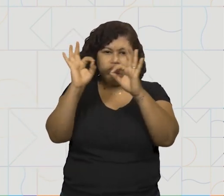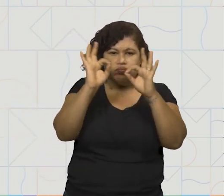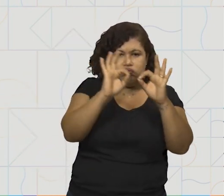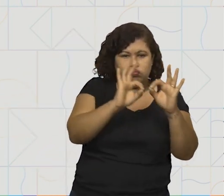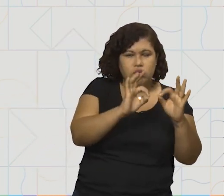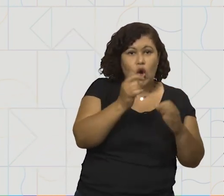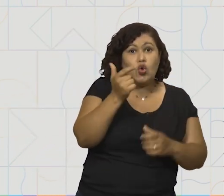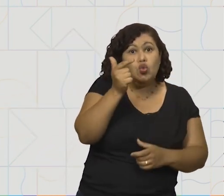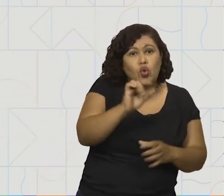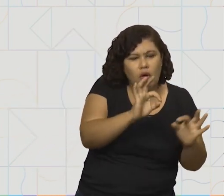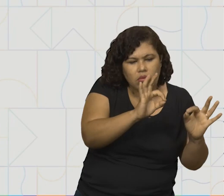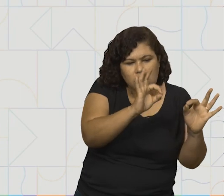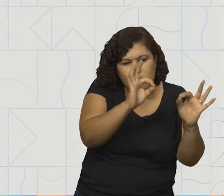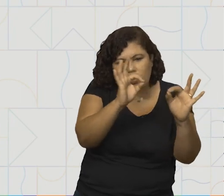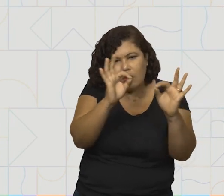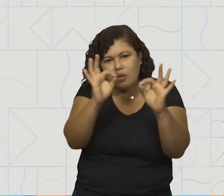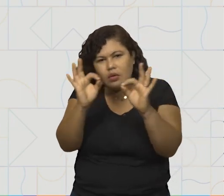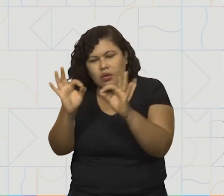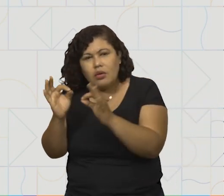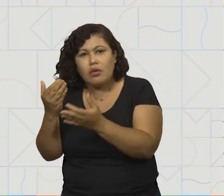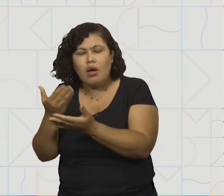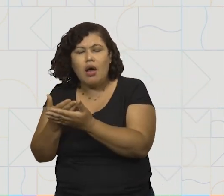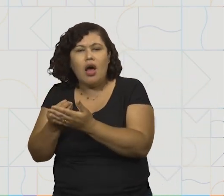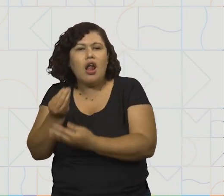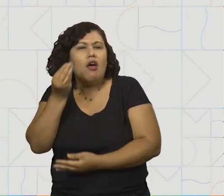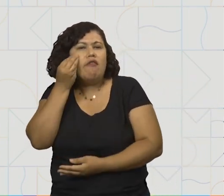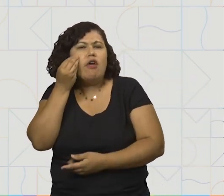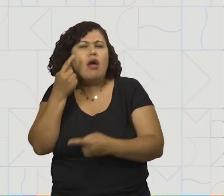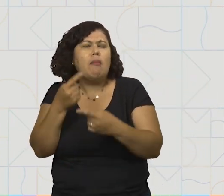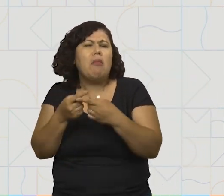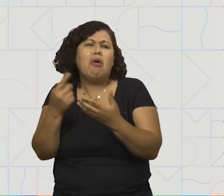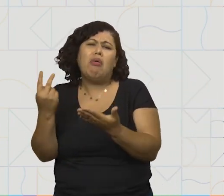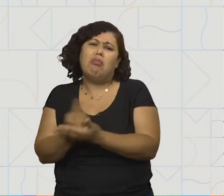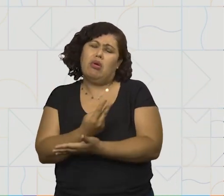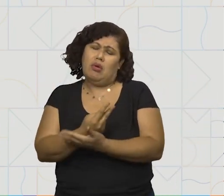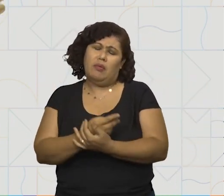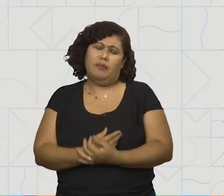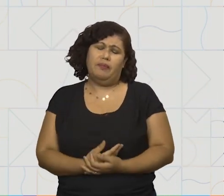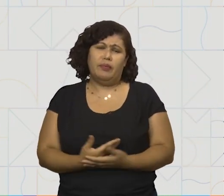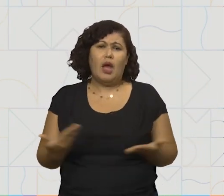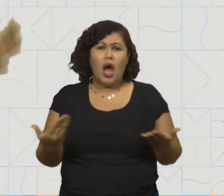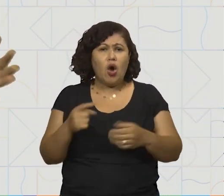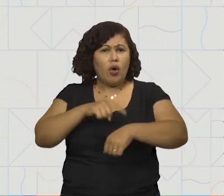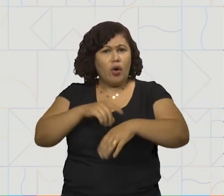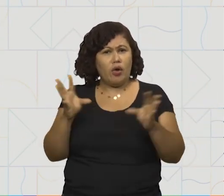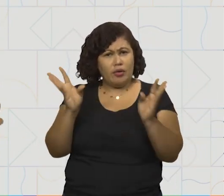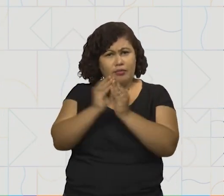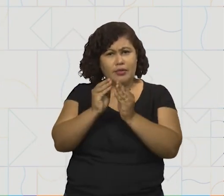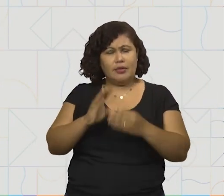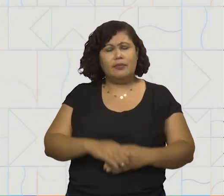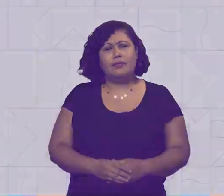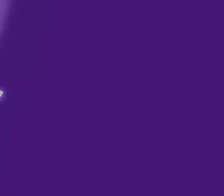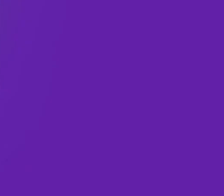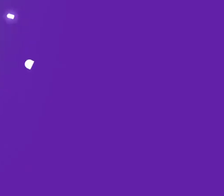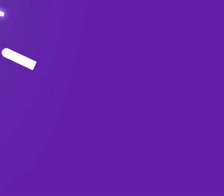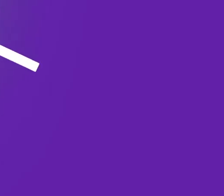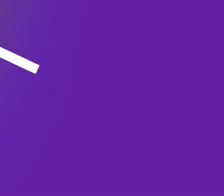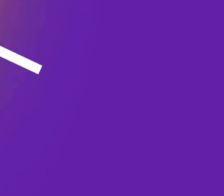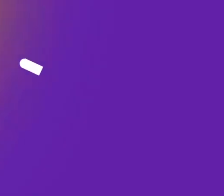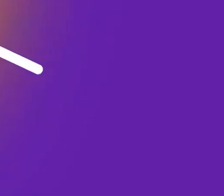verifique o porquê você errou. Para fecharmos hoje, vamos agora para a hora da revisão.